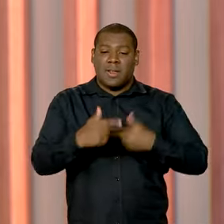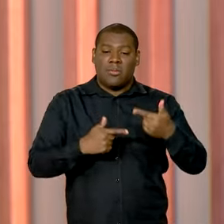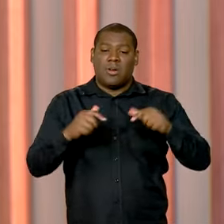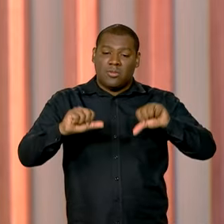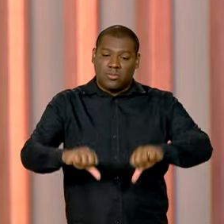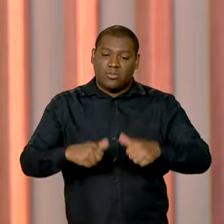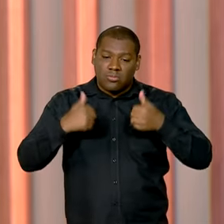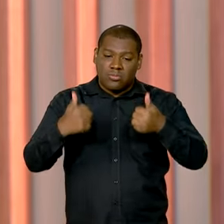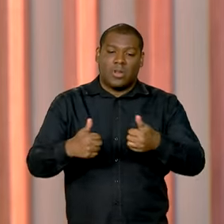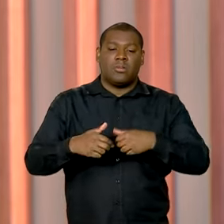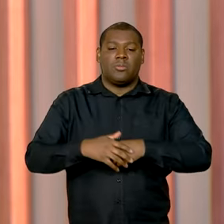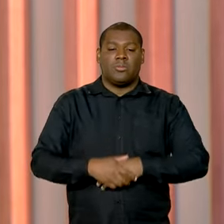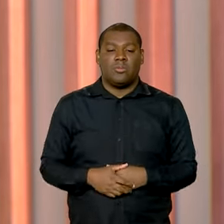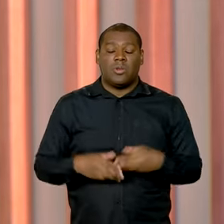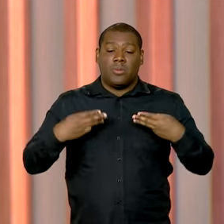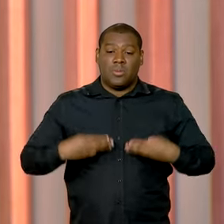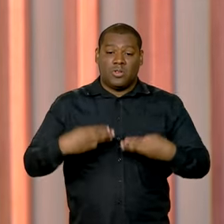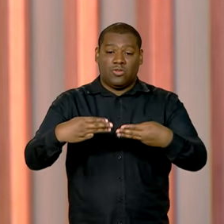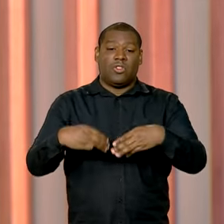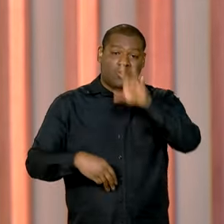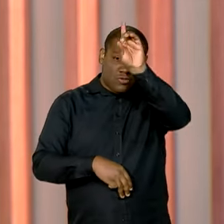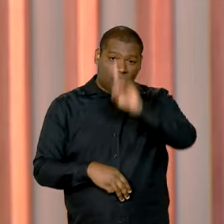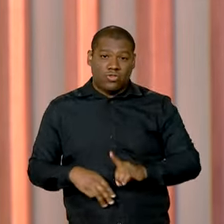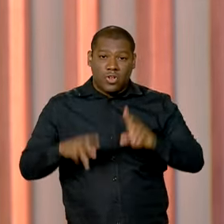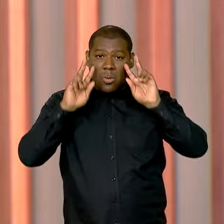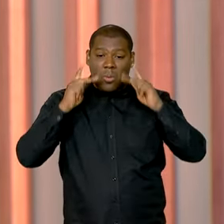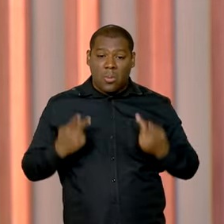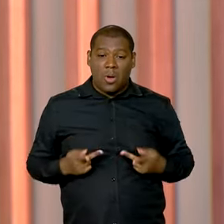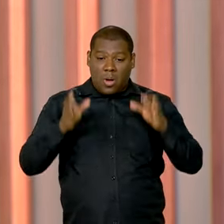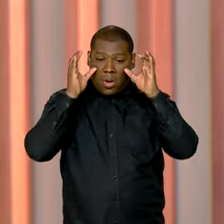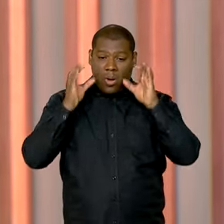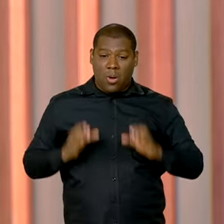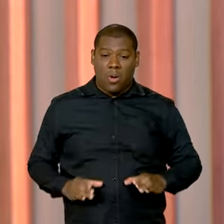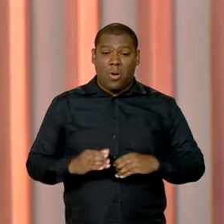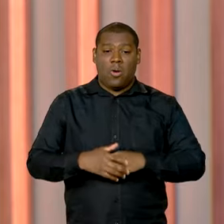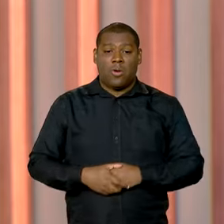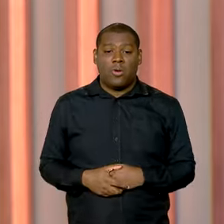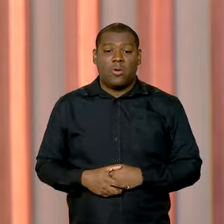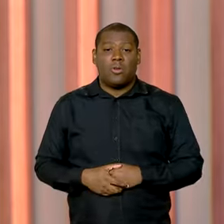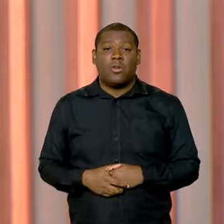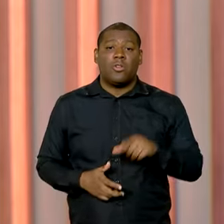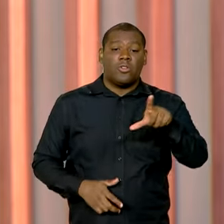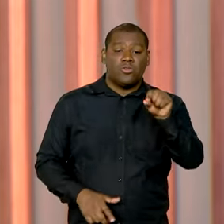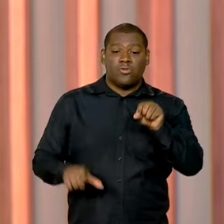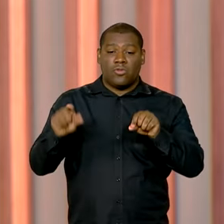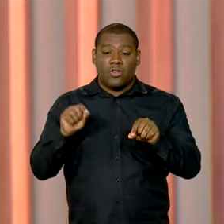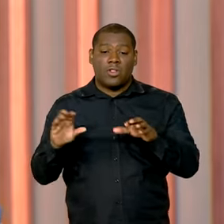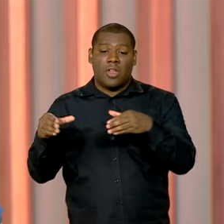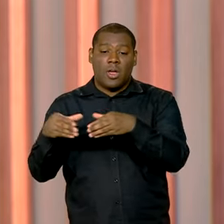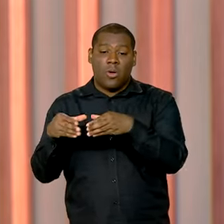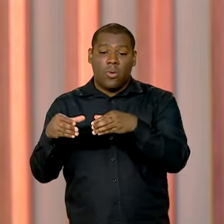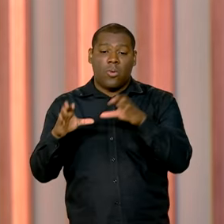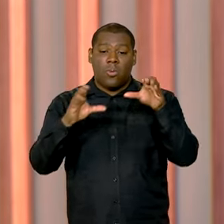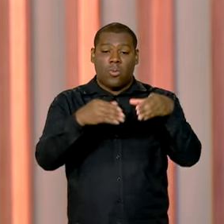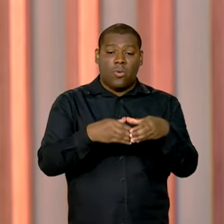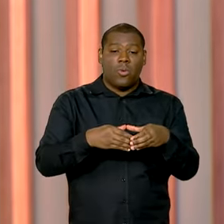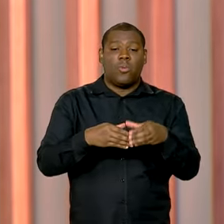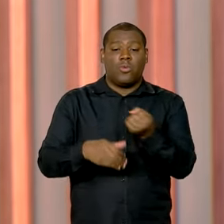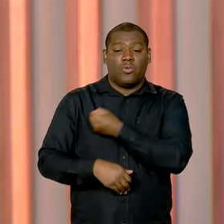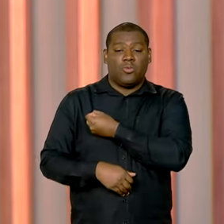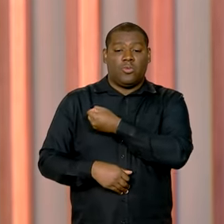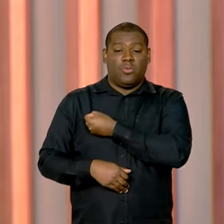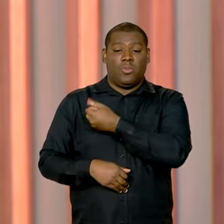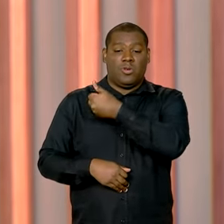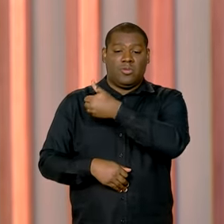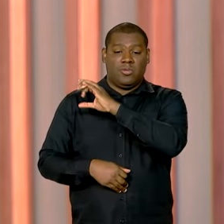E o Ministério dos Direitos Humanos e Cidadania vai direcionar dois grupos do Disque 100 para atender o Rio